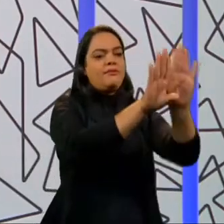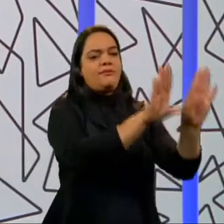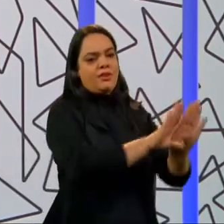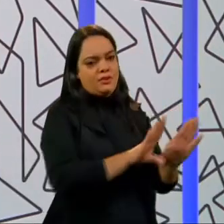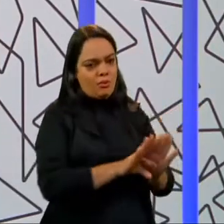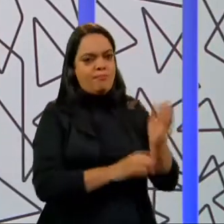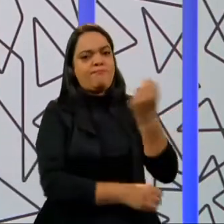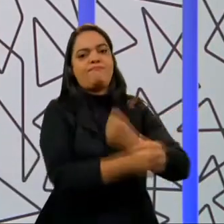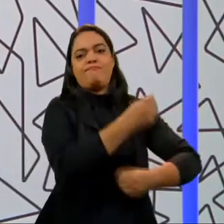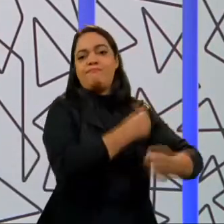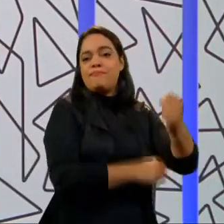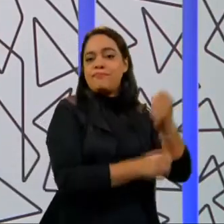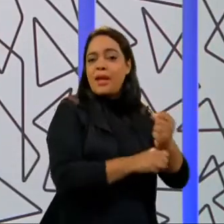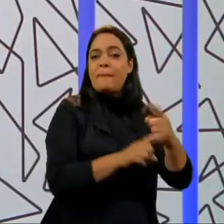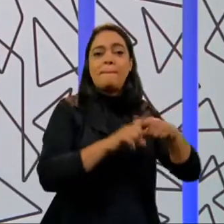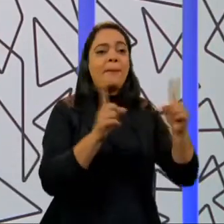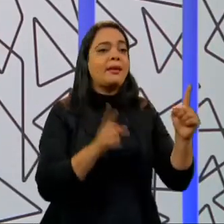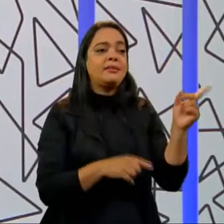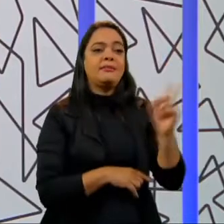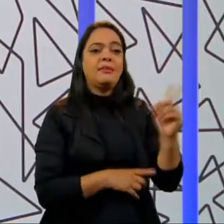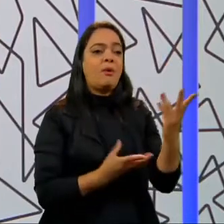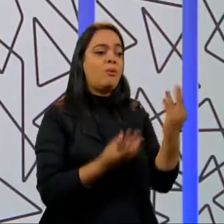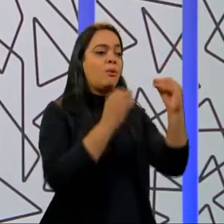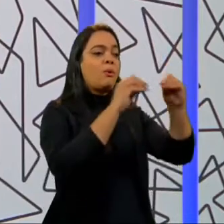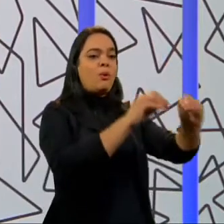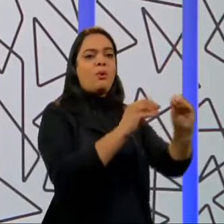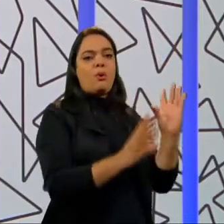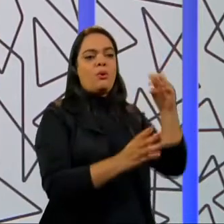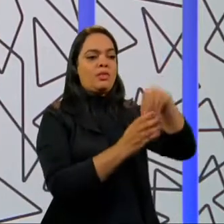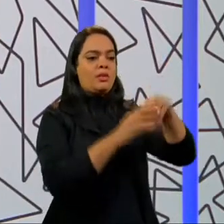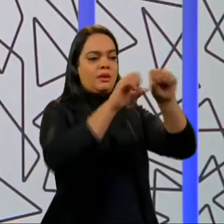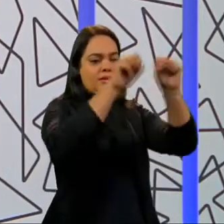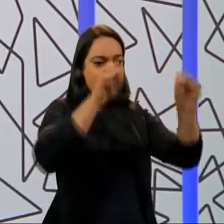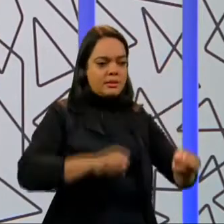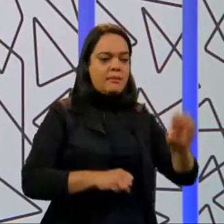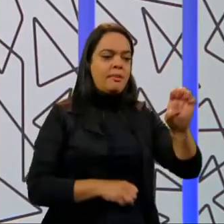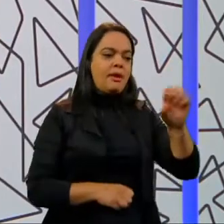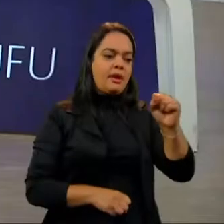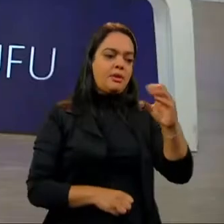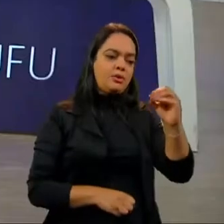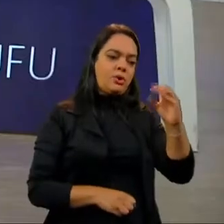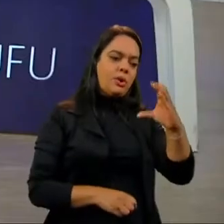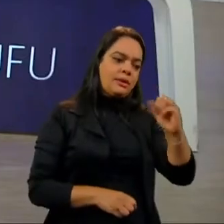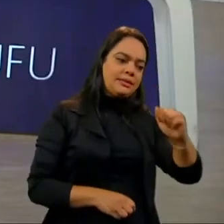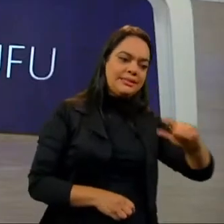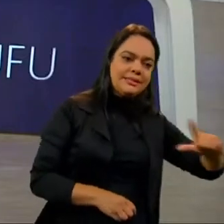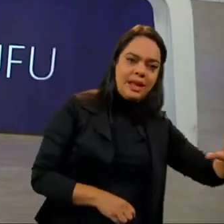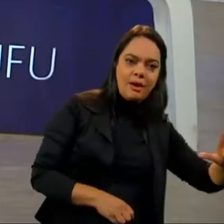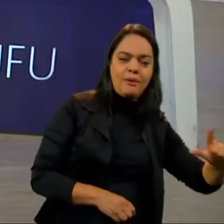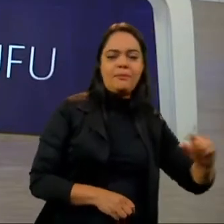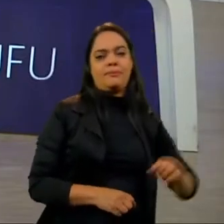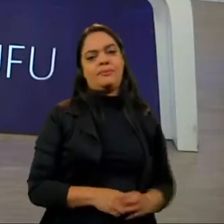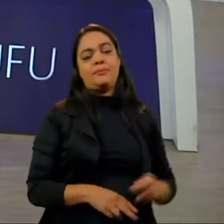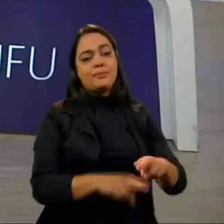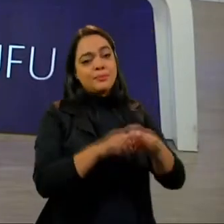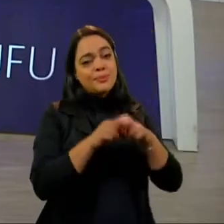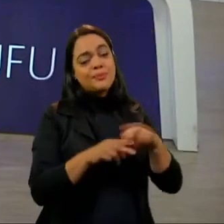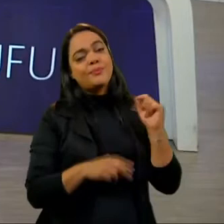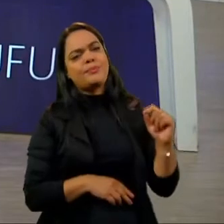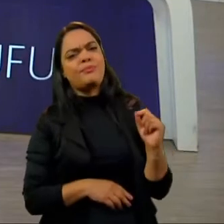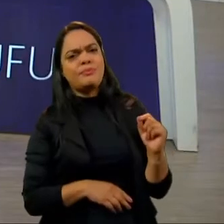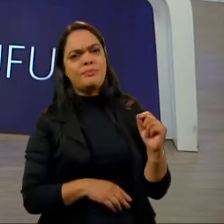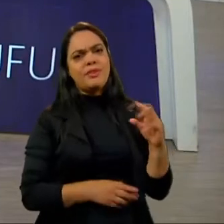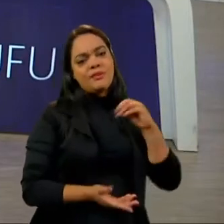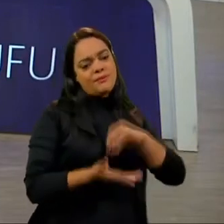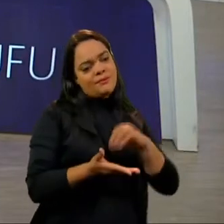ano passado e elas não lançaram no E-Social a demissão dos seus trabalhadores. Por isso, está tendo uma subnotificação